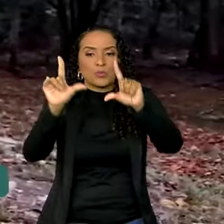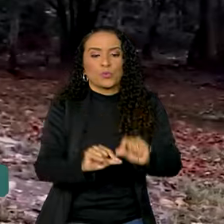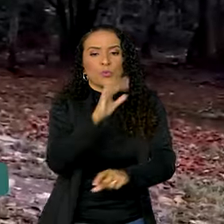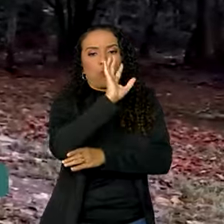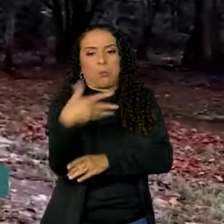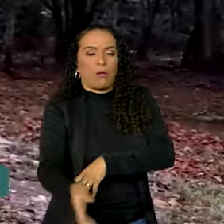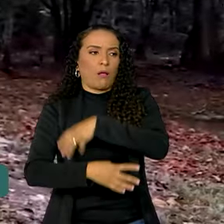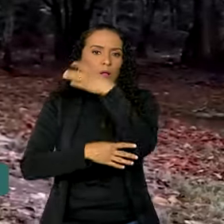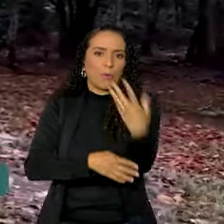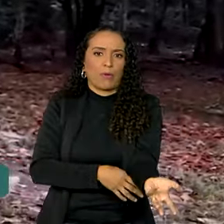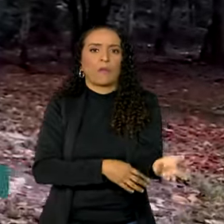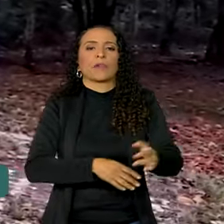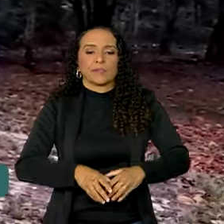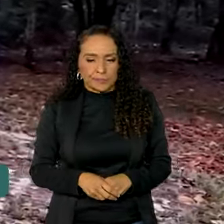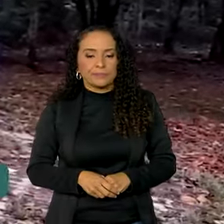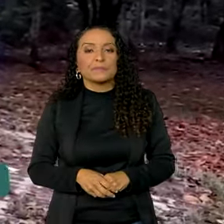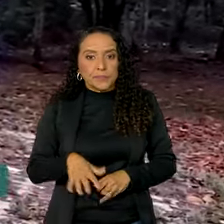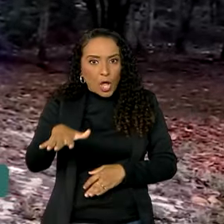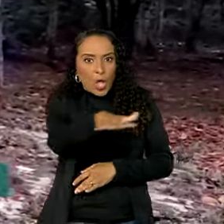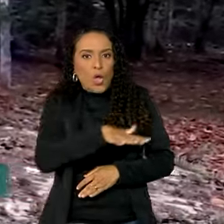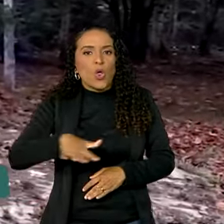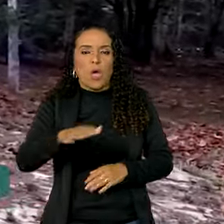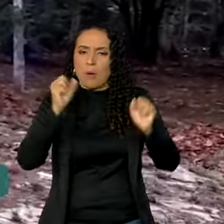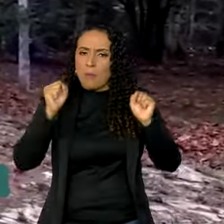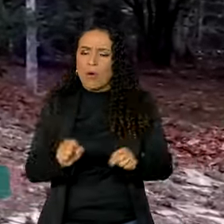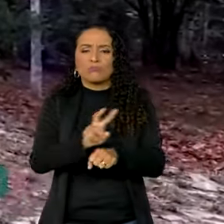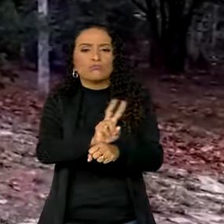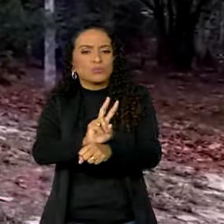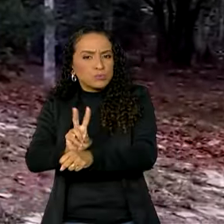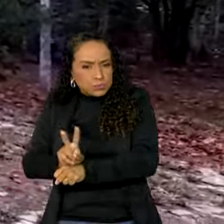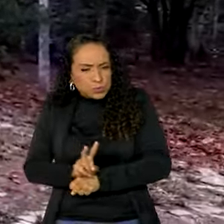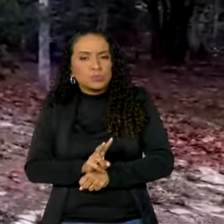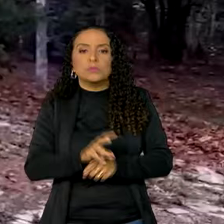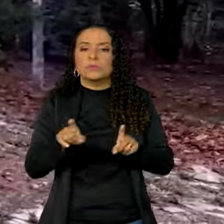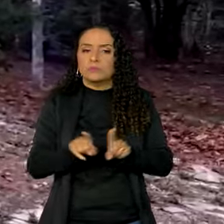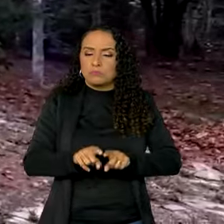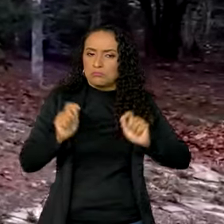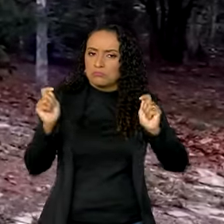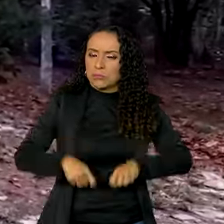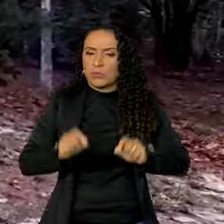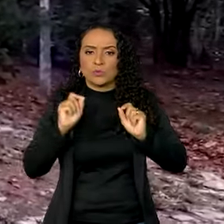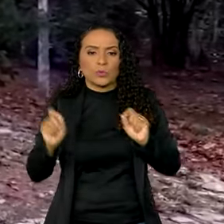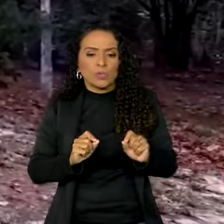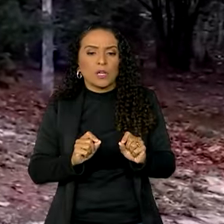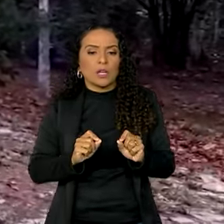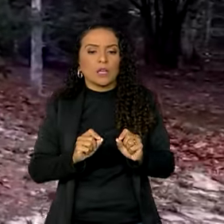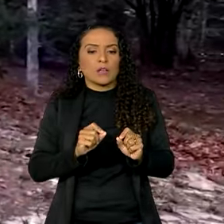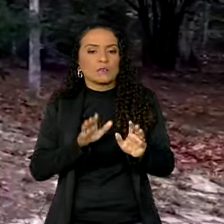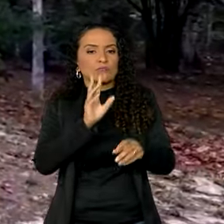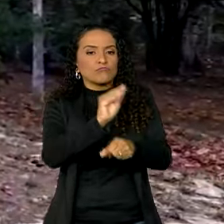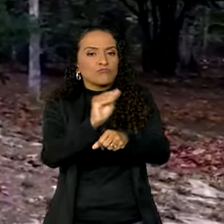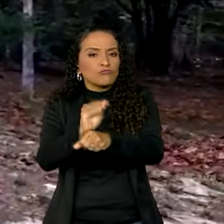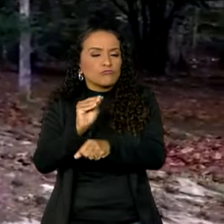desmatamento da floresta. É um território que podemos preservar e podemos cultivar